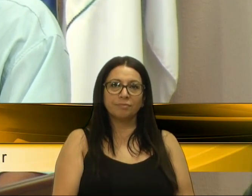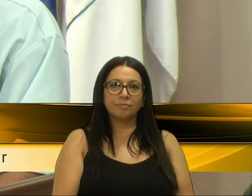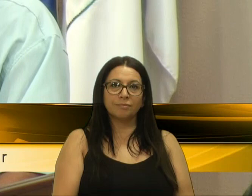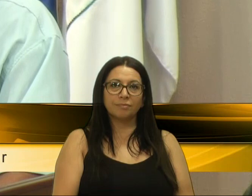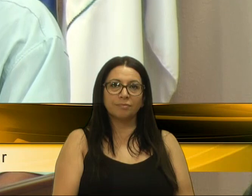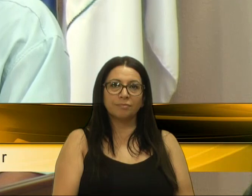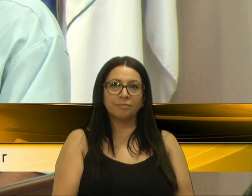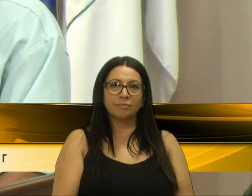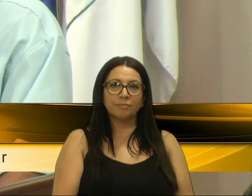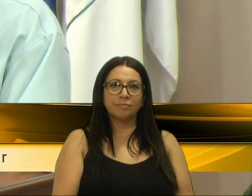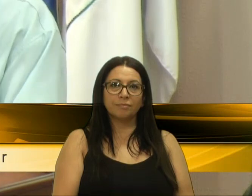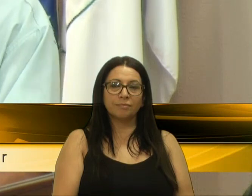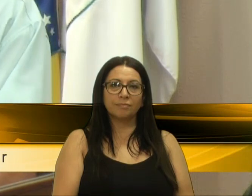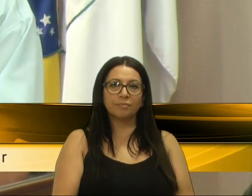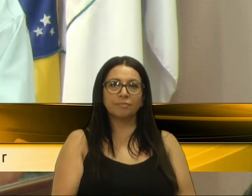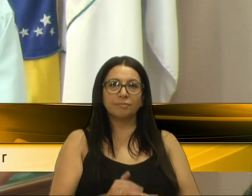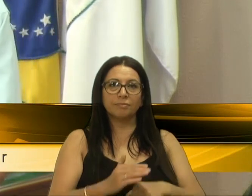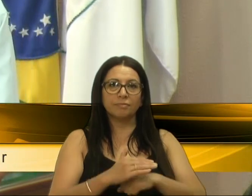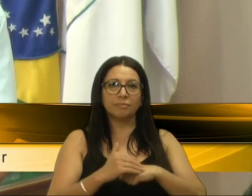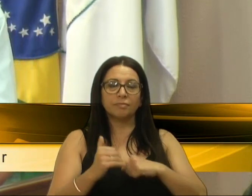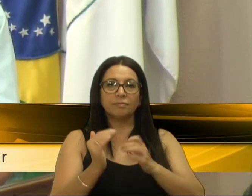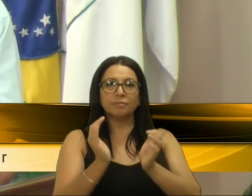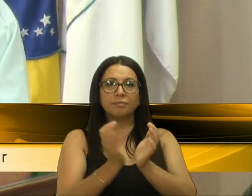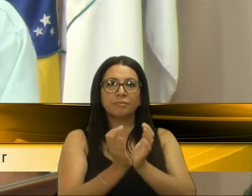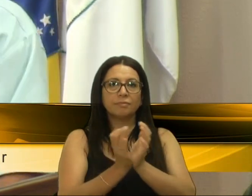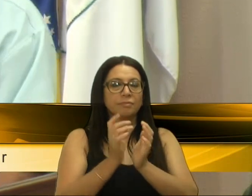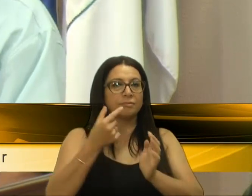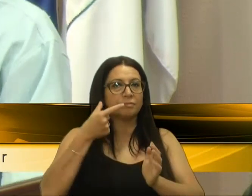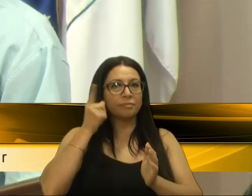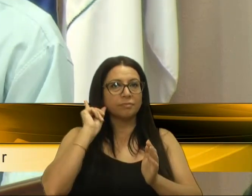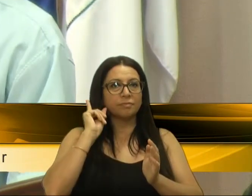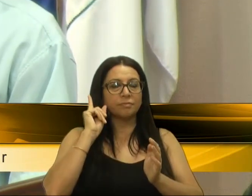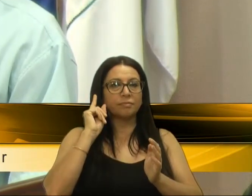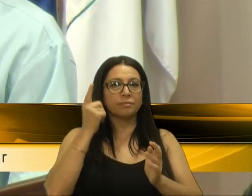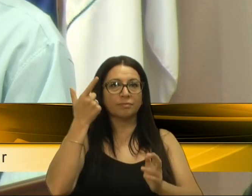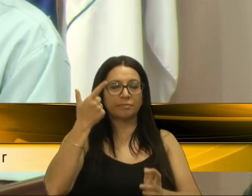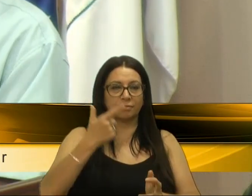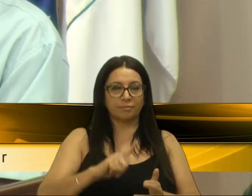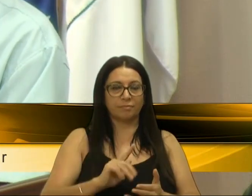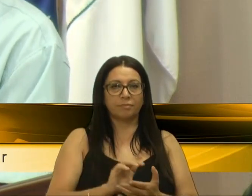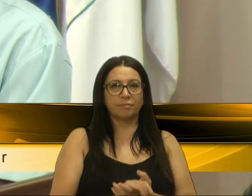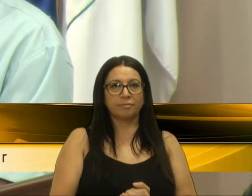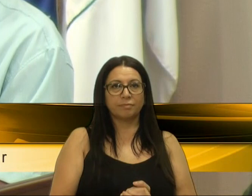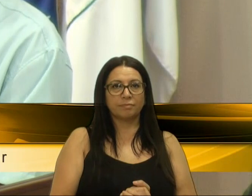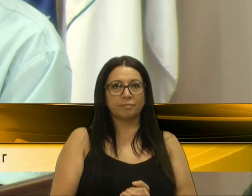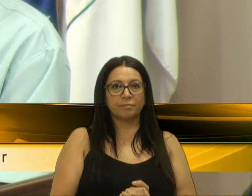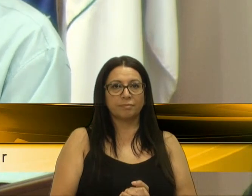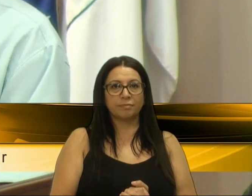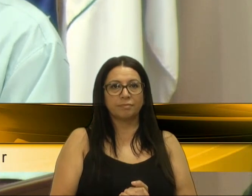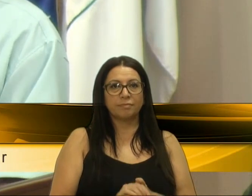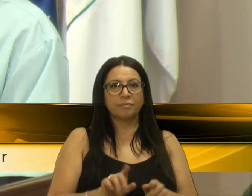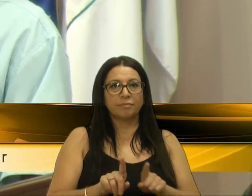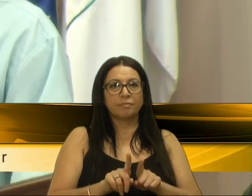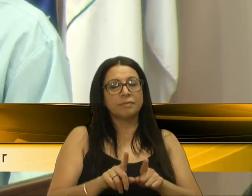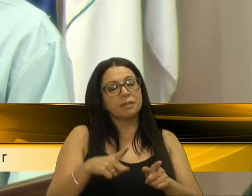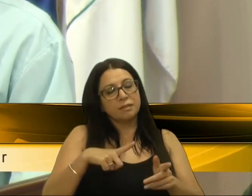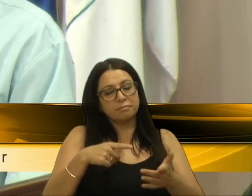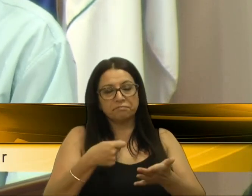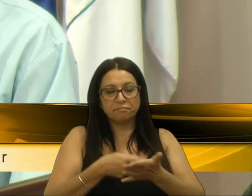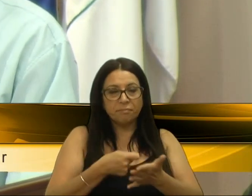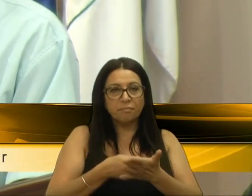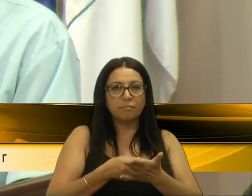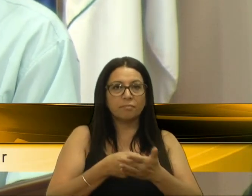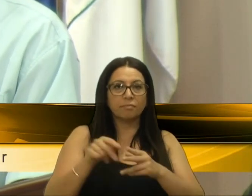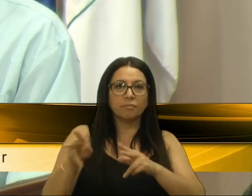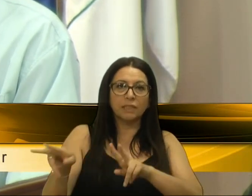E, queridos colegas, ontem, novamente, então, a gente tem cobranças no nosso